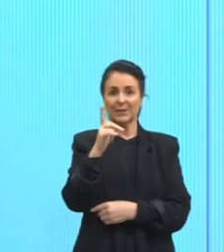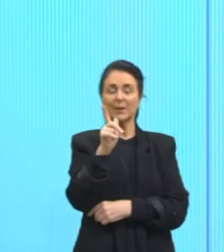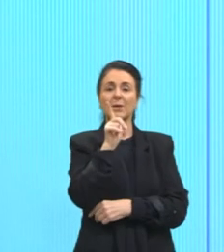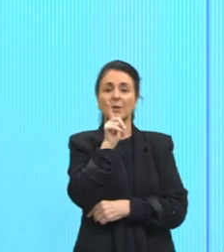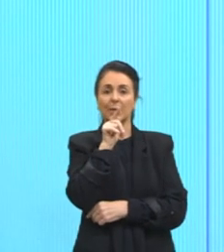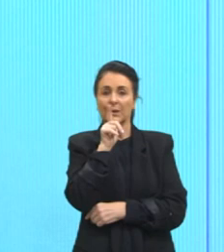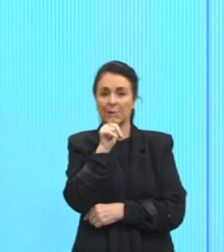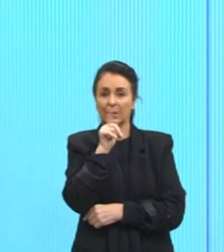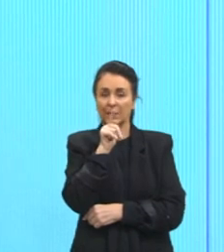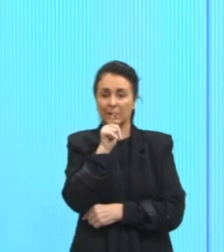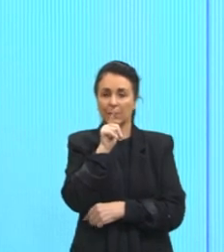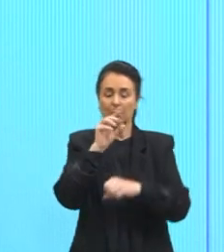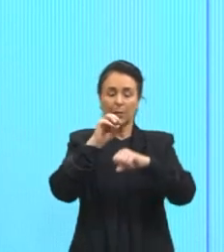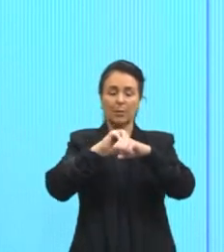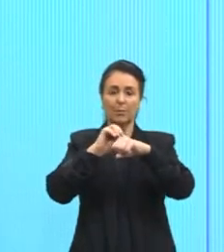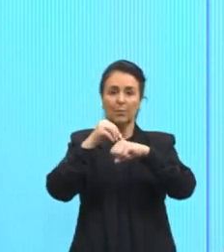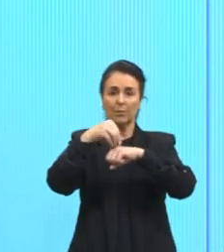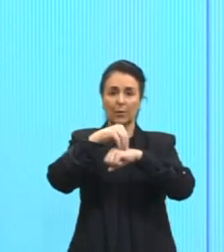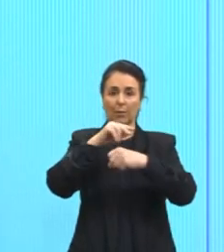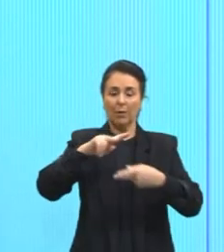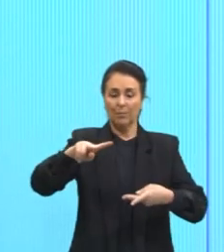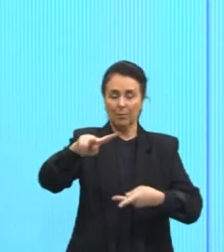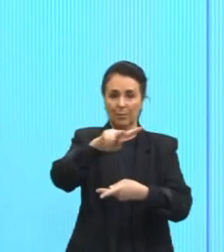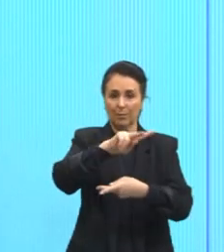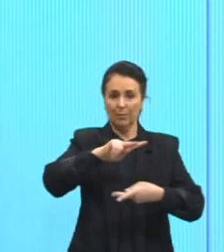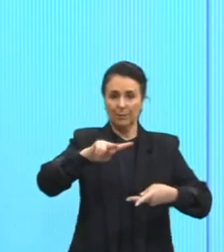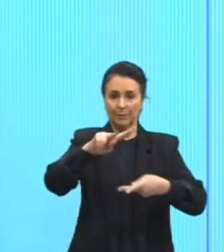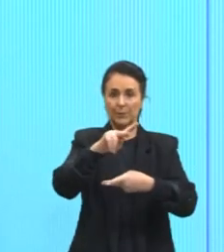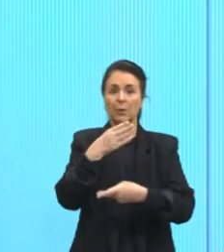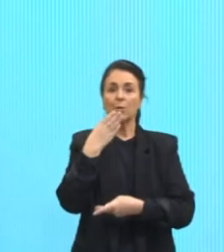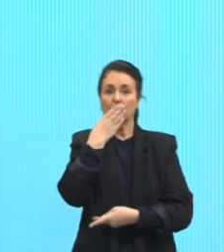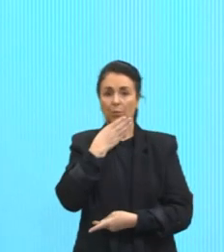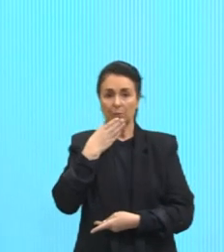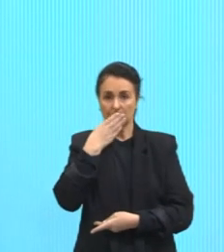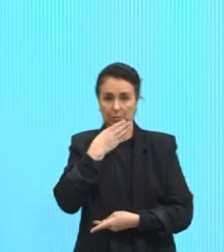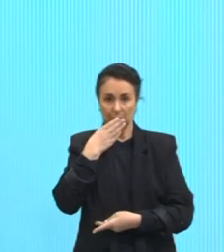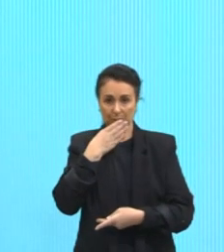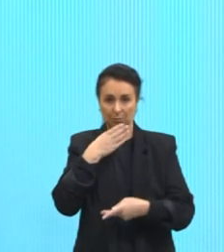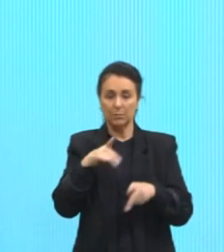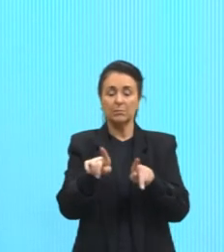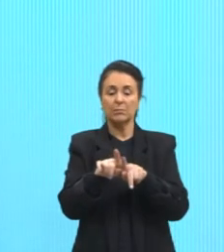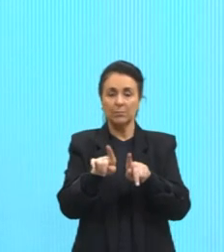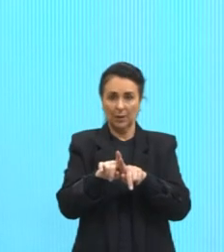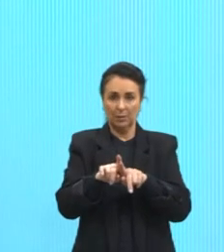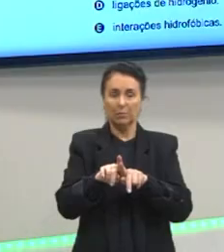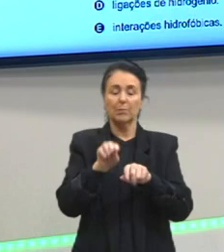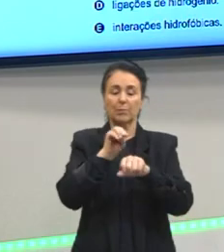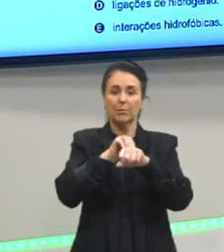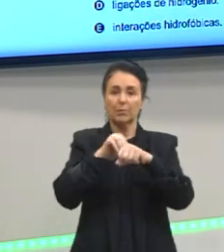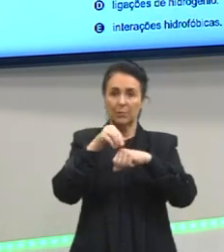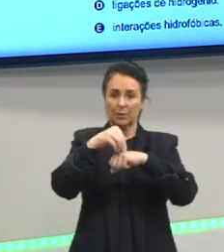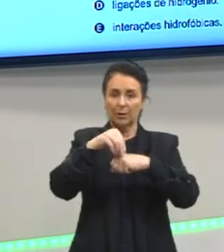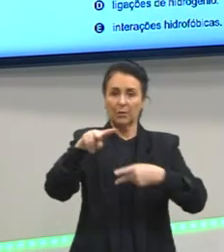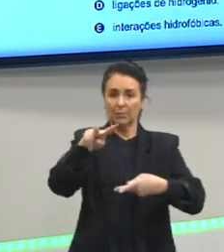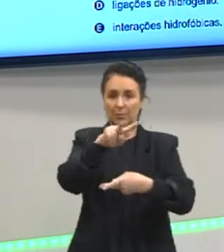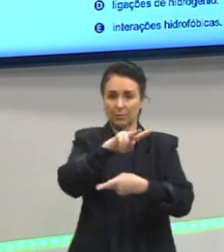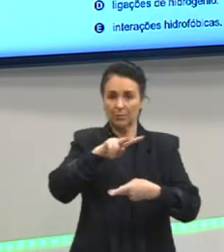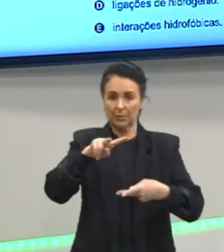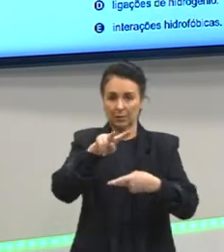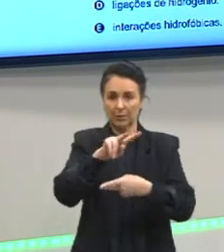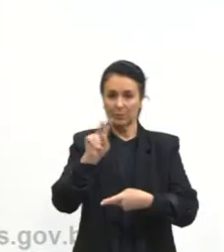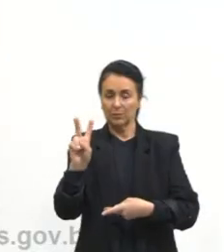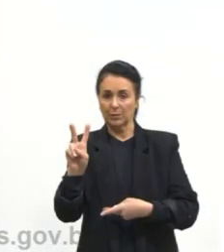molécula polar, e o açúcar também é uma molécula polar, tá? Então, a água é uma substância polar. A